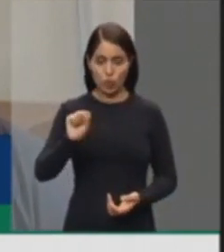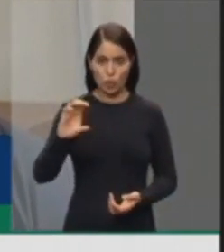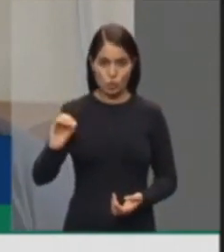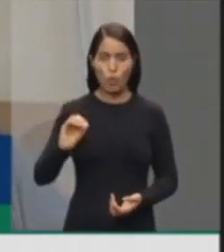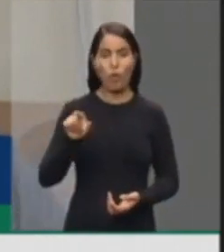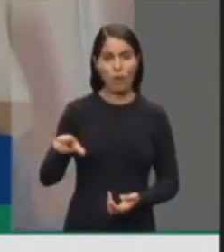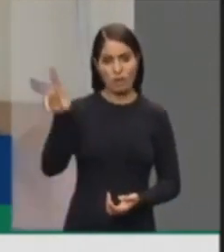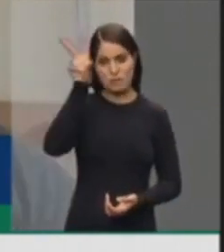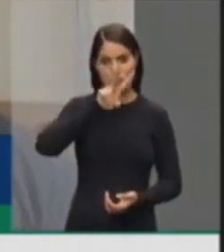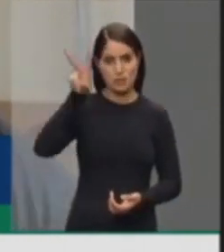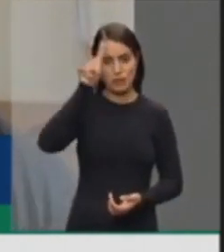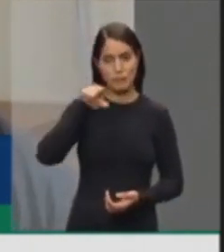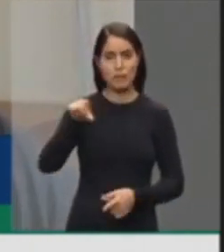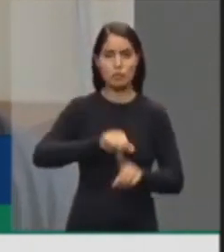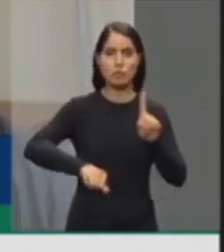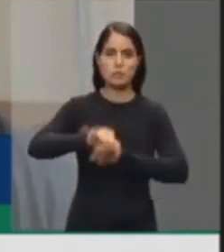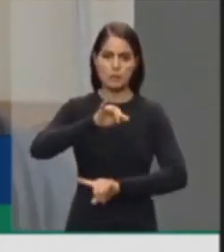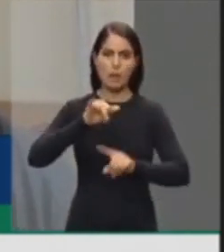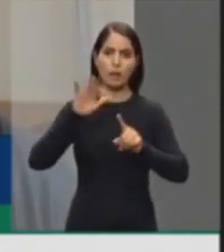louvor pela sociedade. Obrigado.